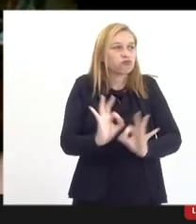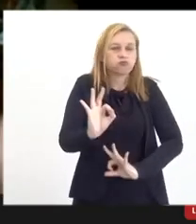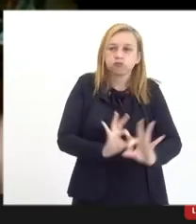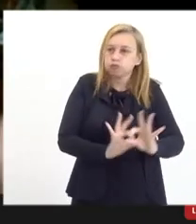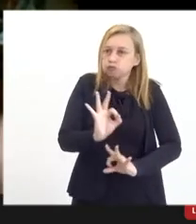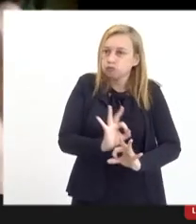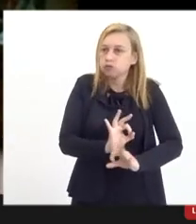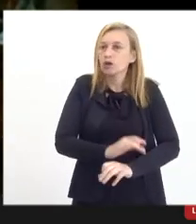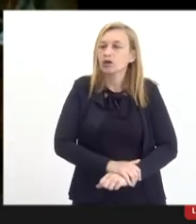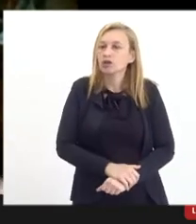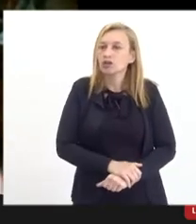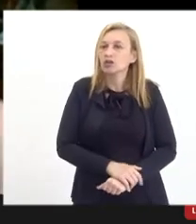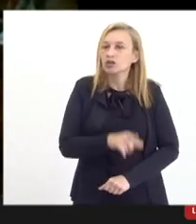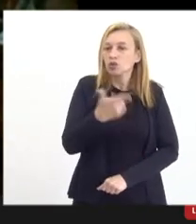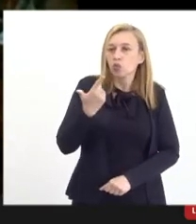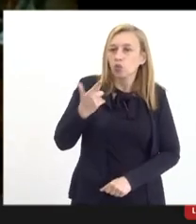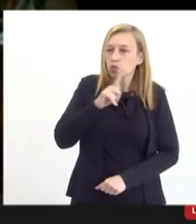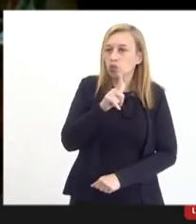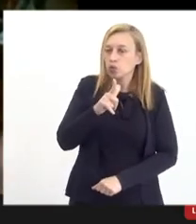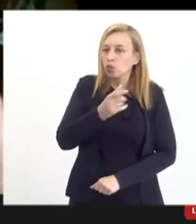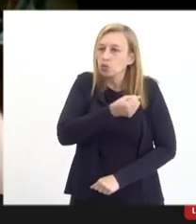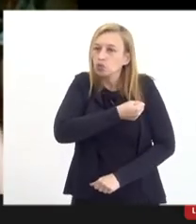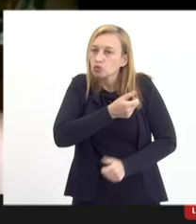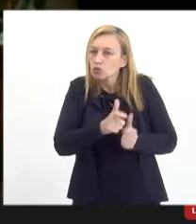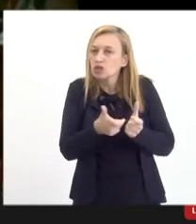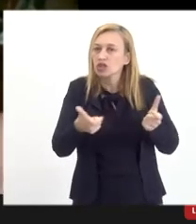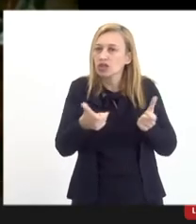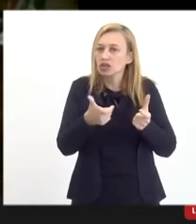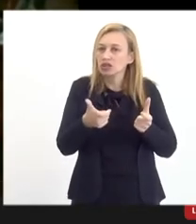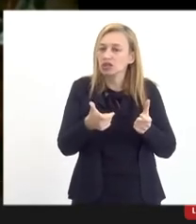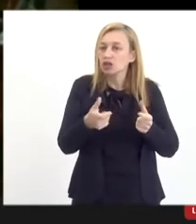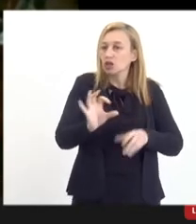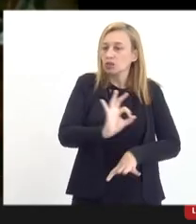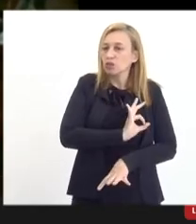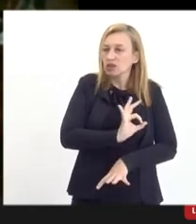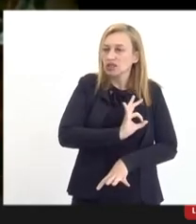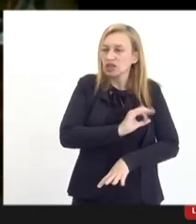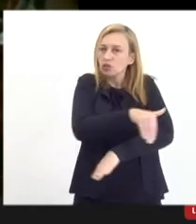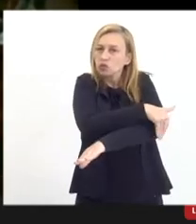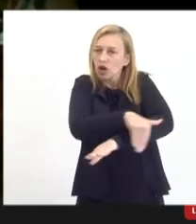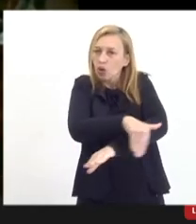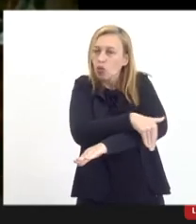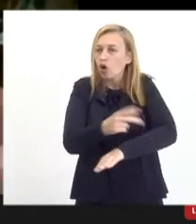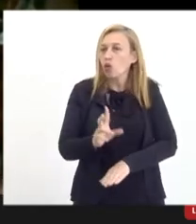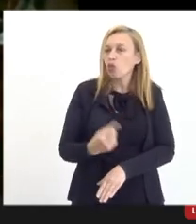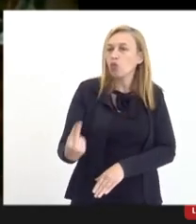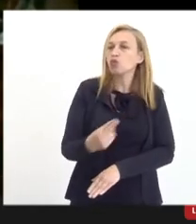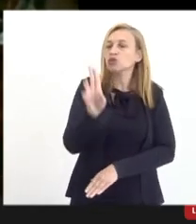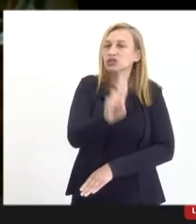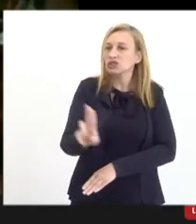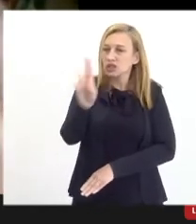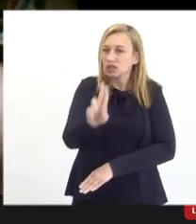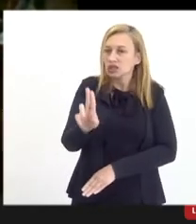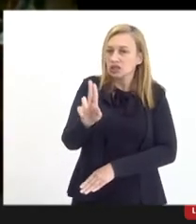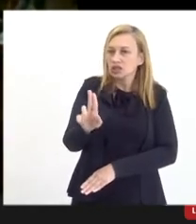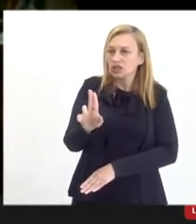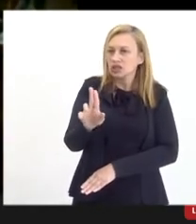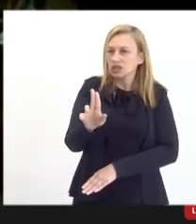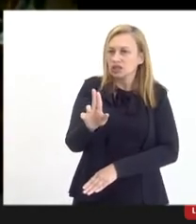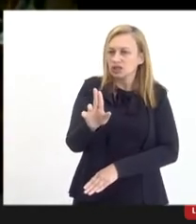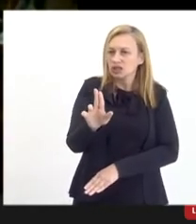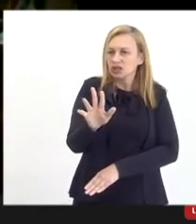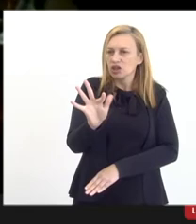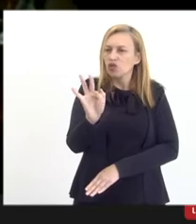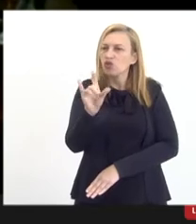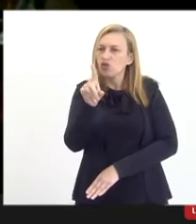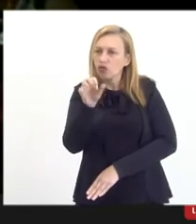que você conseguiu aumentar o efetivo de policiais na rua usando a folga, sem mudar o estatuto